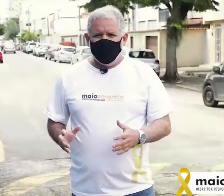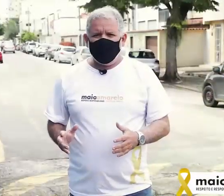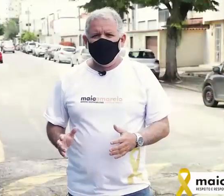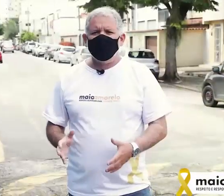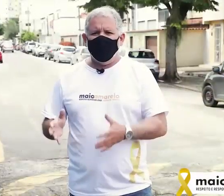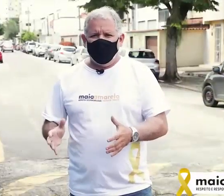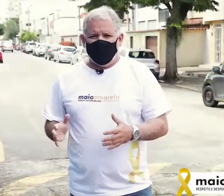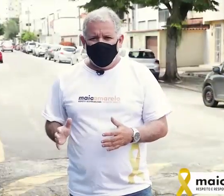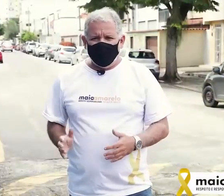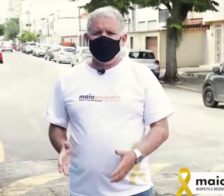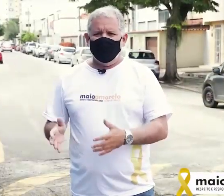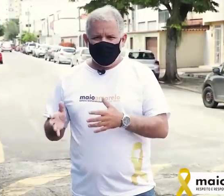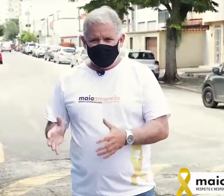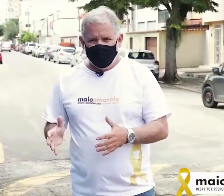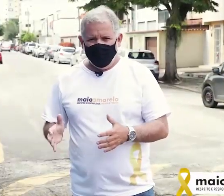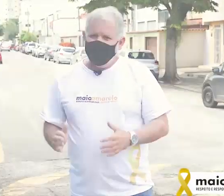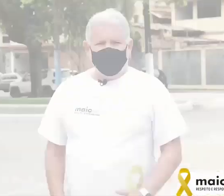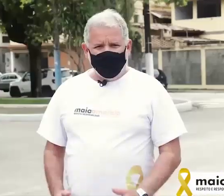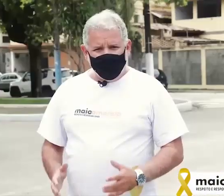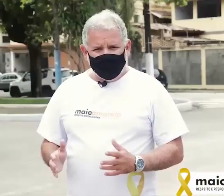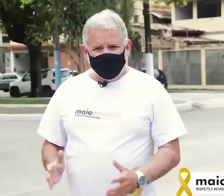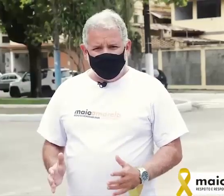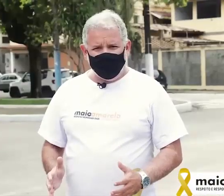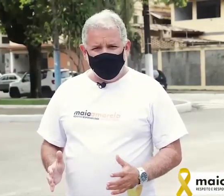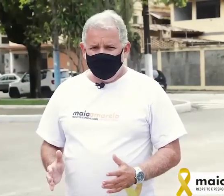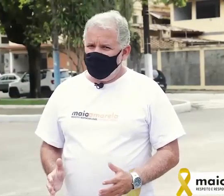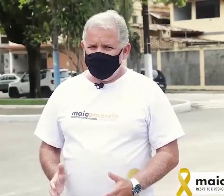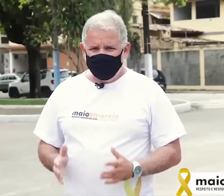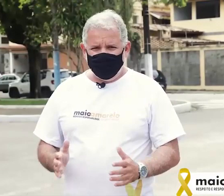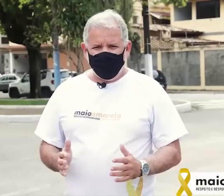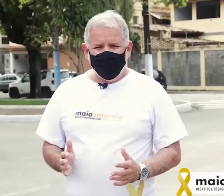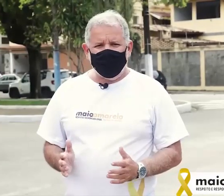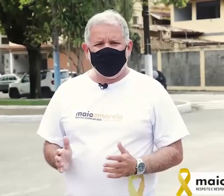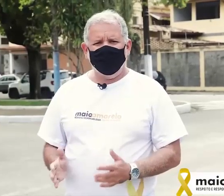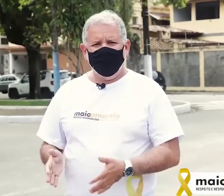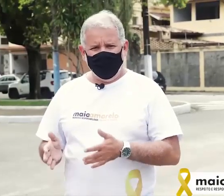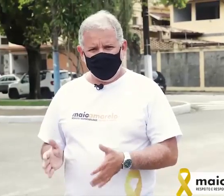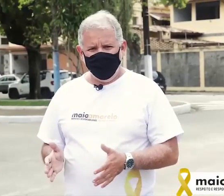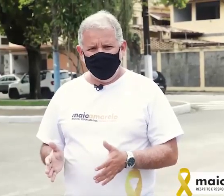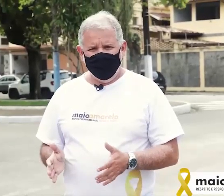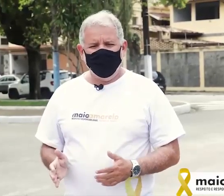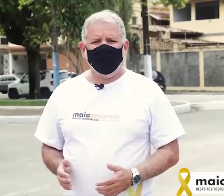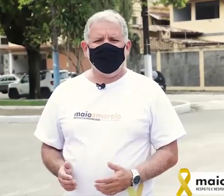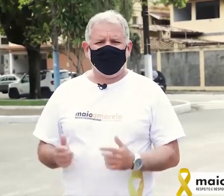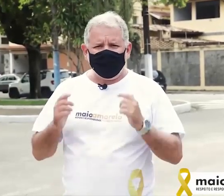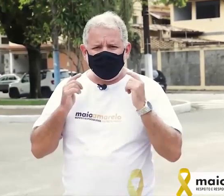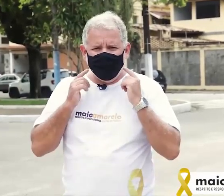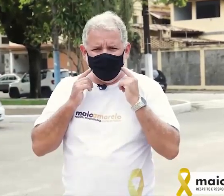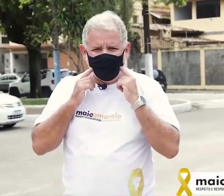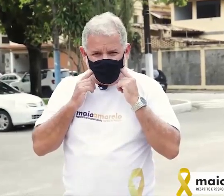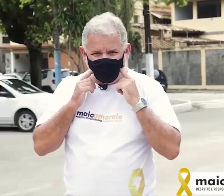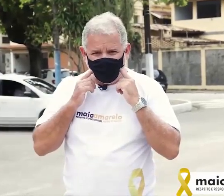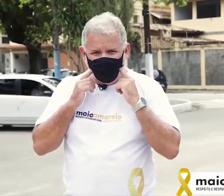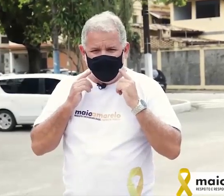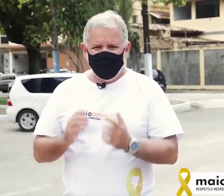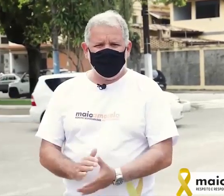não. Vamos continuar o trabalho de conscientização. Então, aproveitando o pessoal, não vamos esquecer que o combate à pandemia continua. Não podemos deixar de fazer